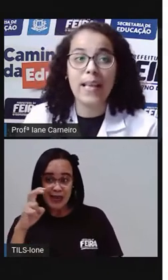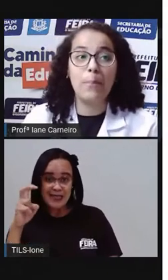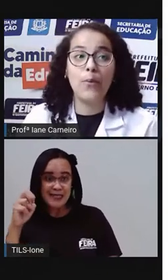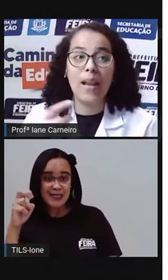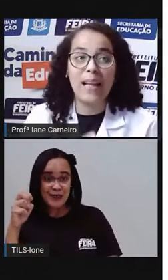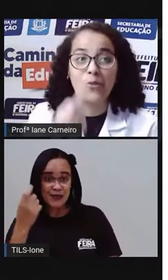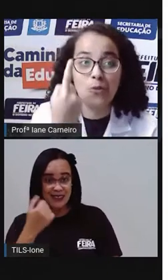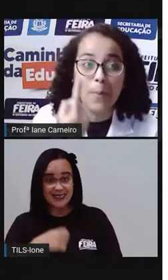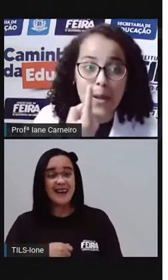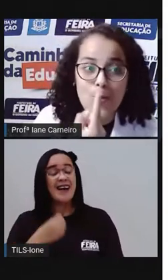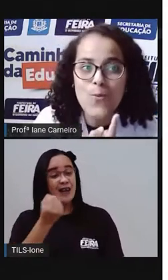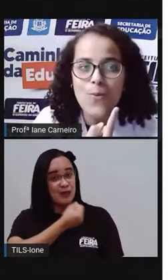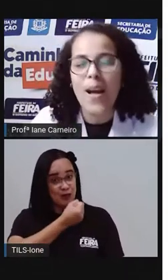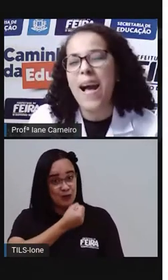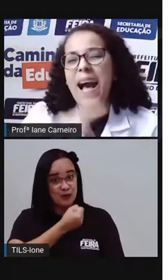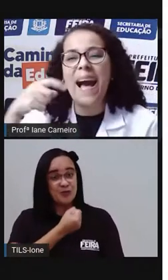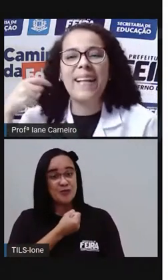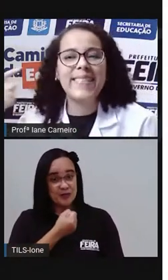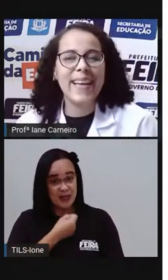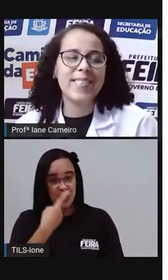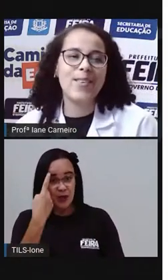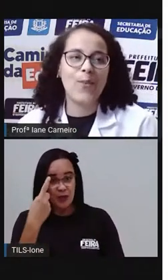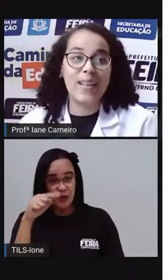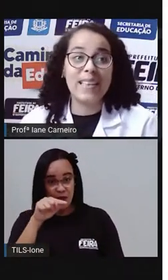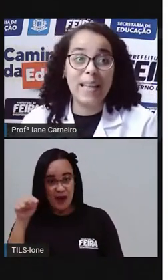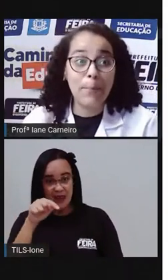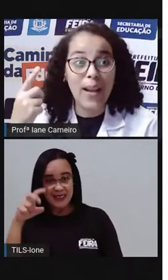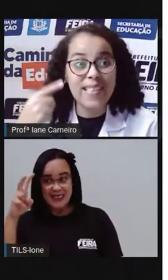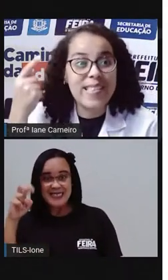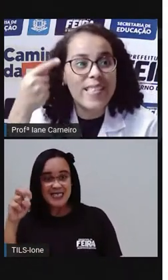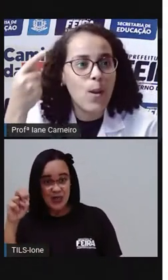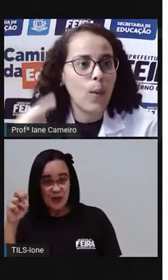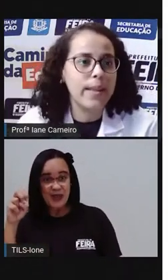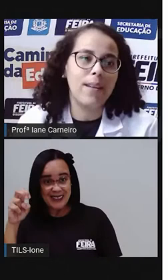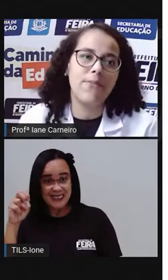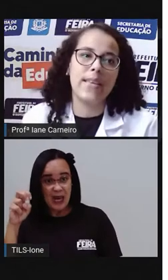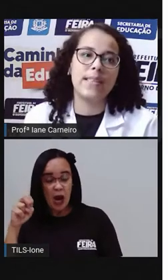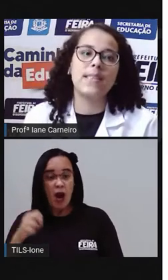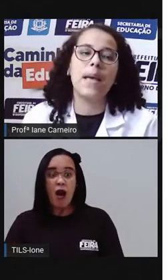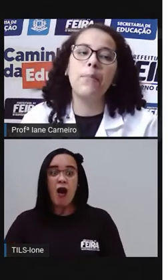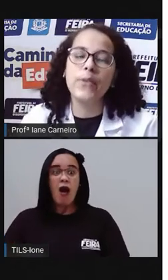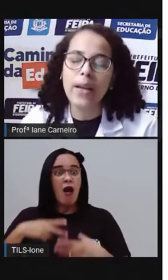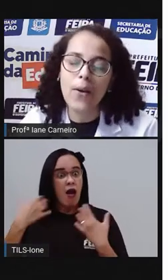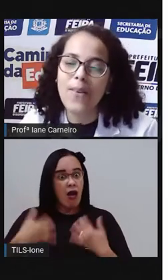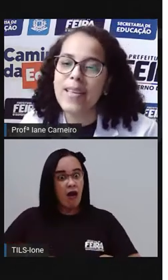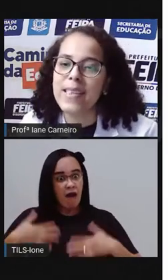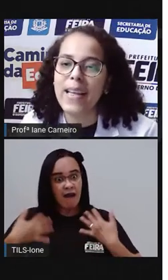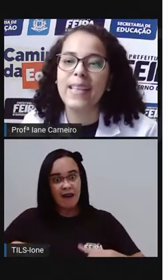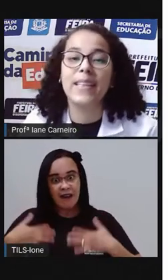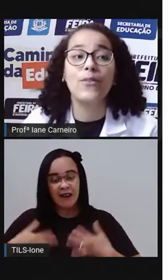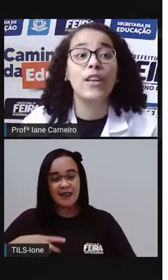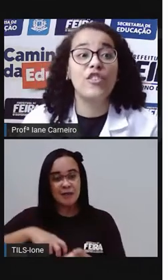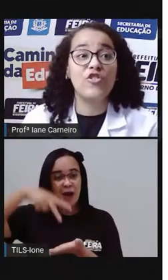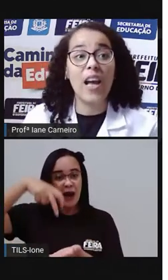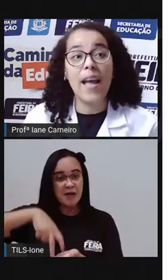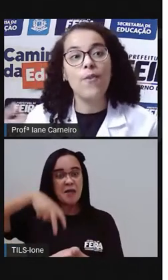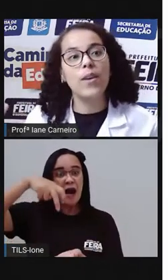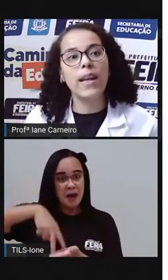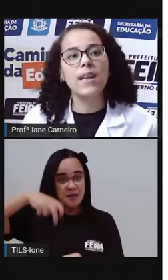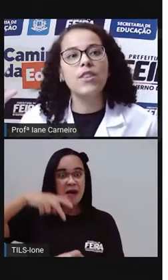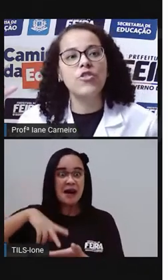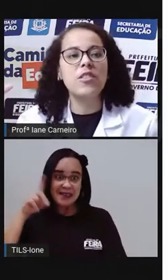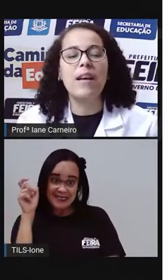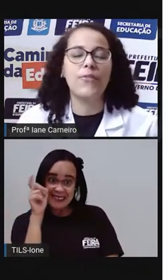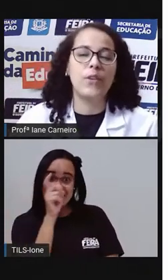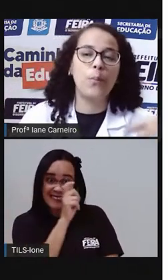consegue pular do número 1 até 50? Pular 50 vezes é muita coisa, né? Então, já é um